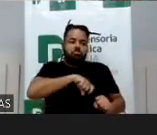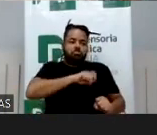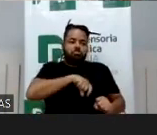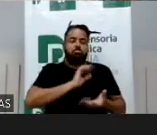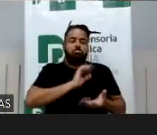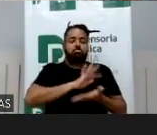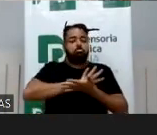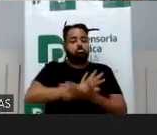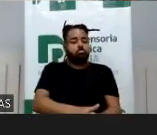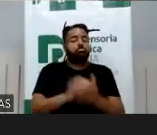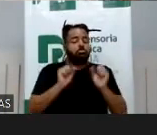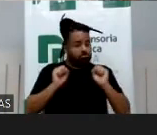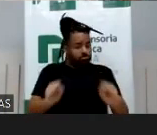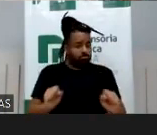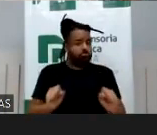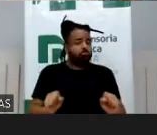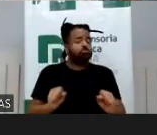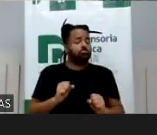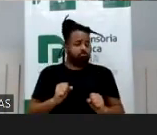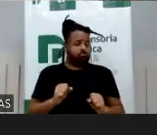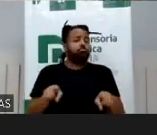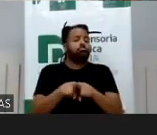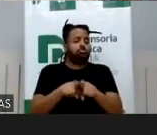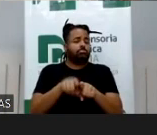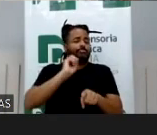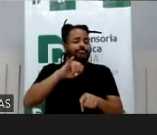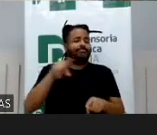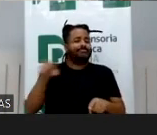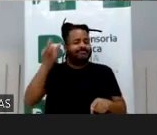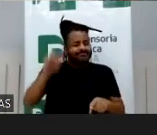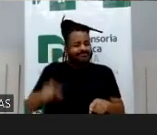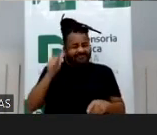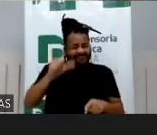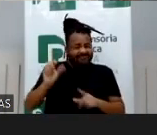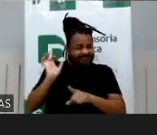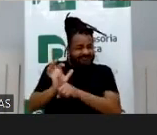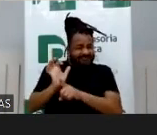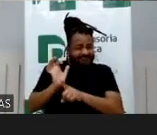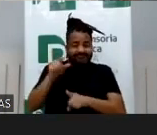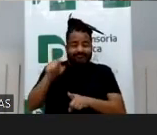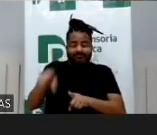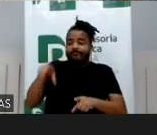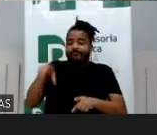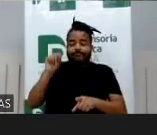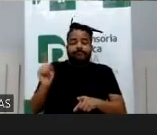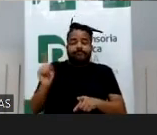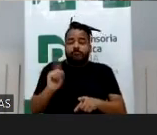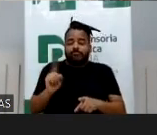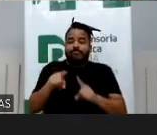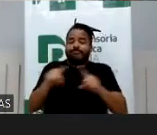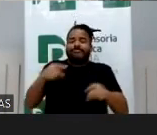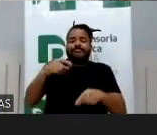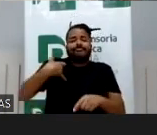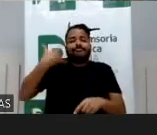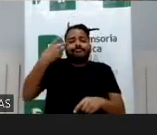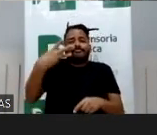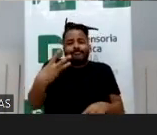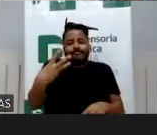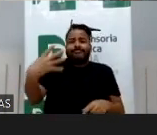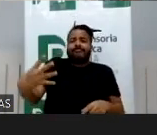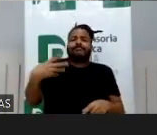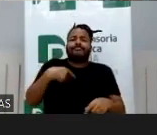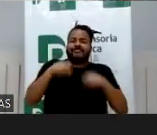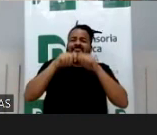Ambos. E, inclusive, a blogueira que não escolheu ser blogueira, a influenciadora Mirim, que desde os 3, 4 anos tá divulgando produtos,